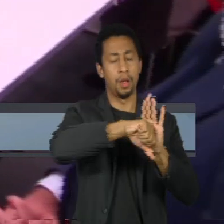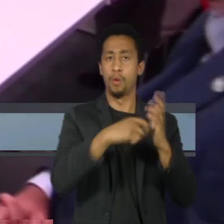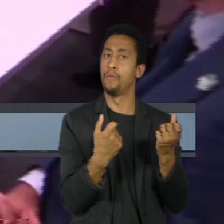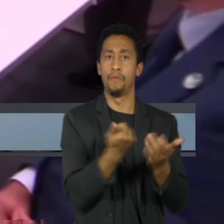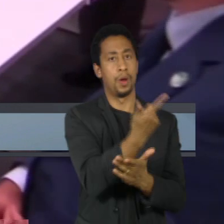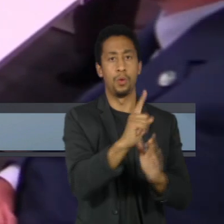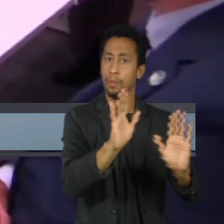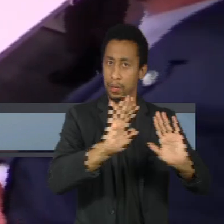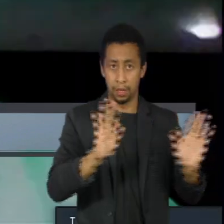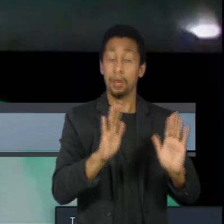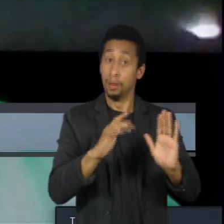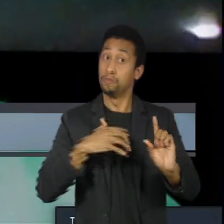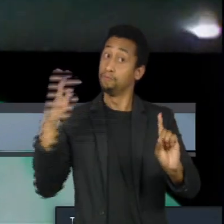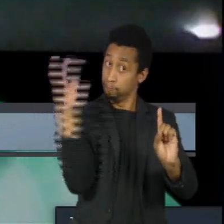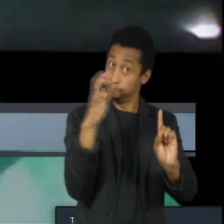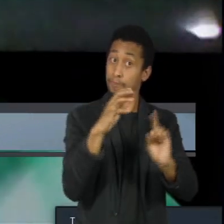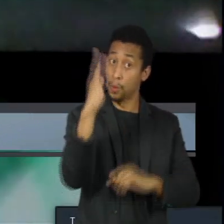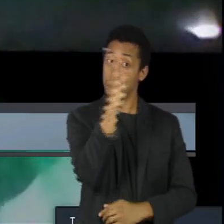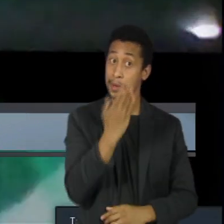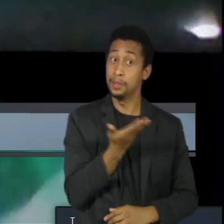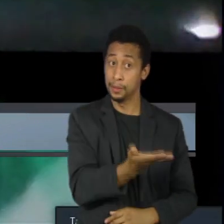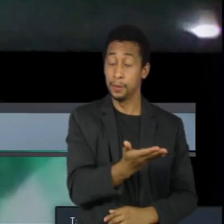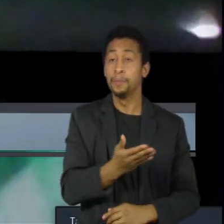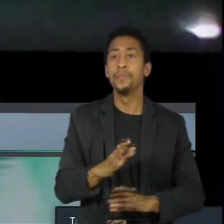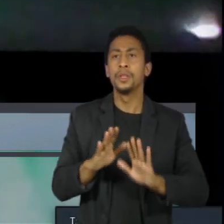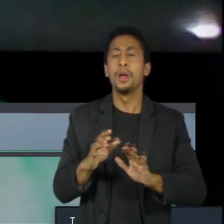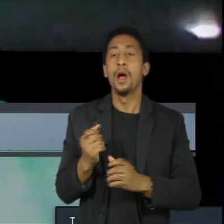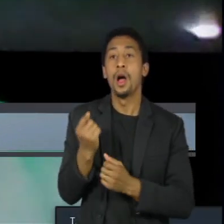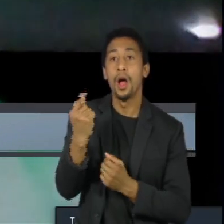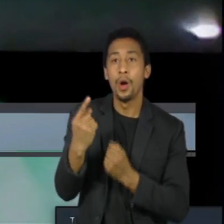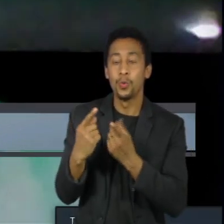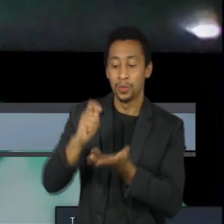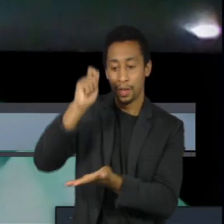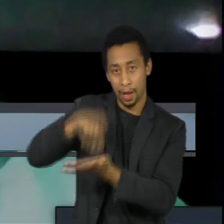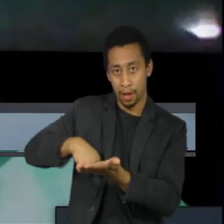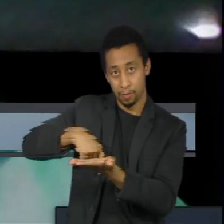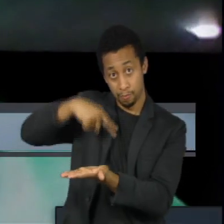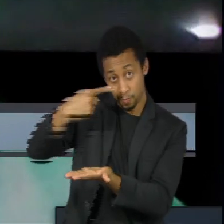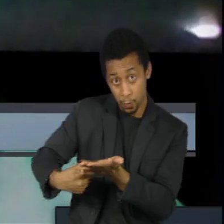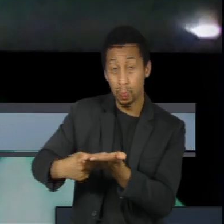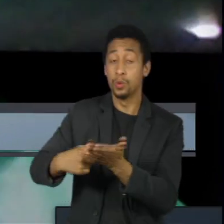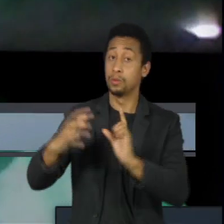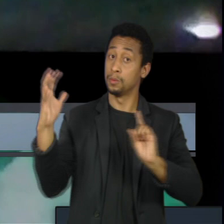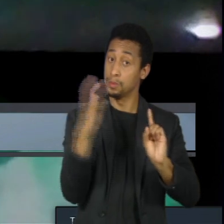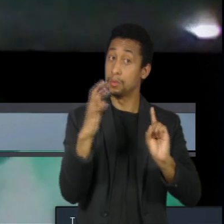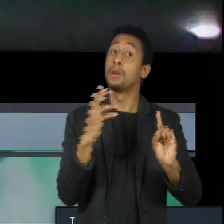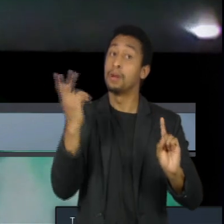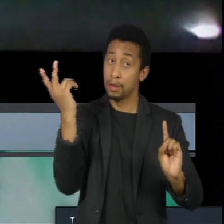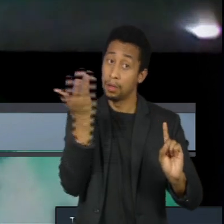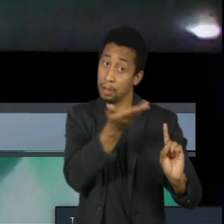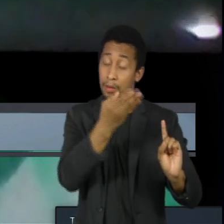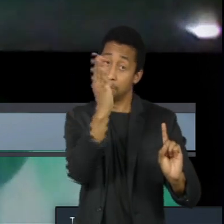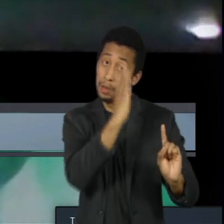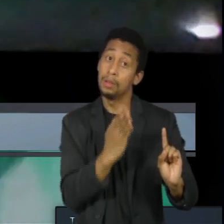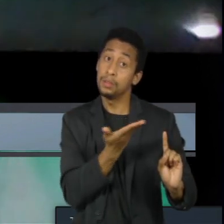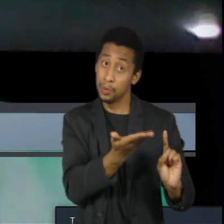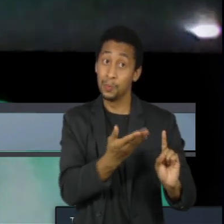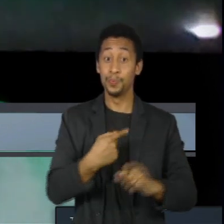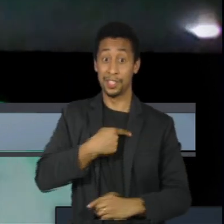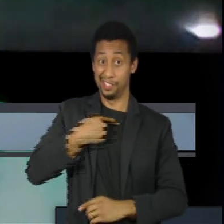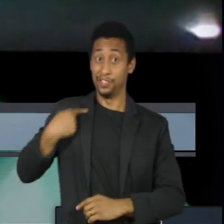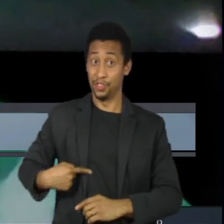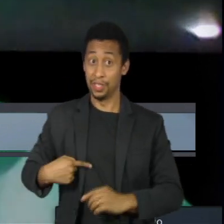diretamente o Brasil. Tem coisas que impactam o Brasil, por exemplo, um compromisso dos dois países de controlarem